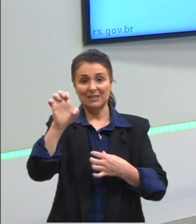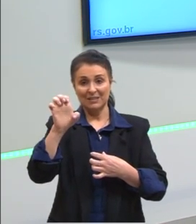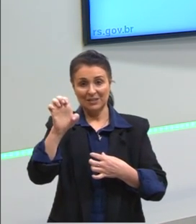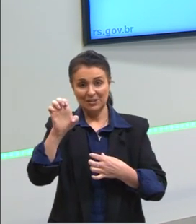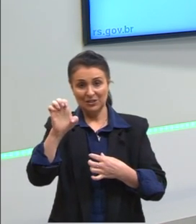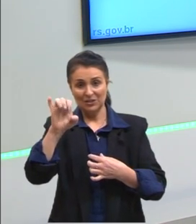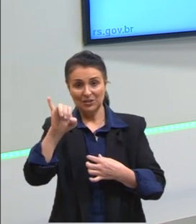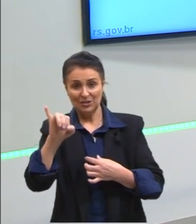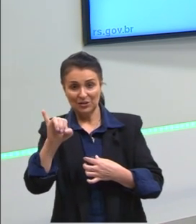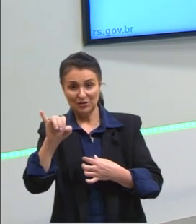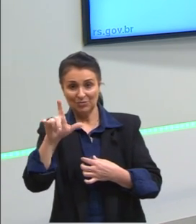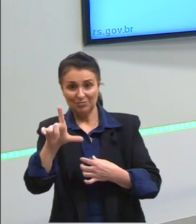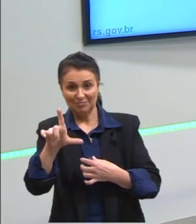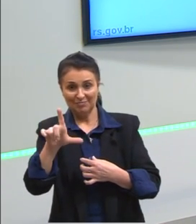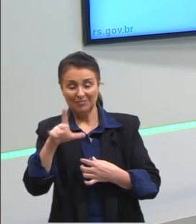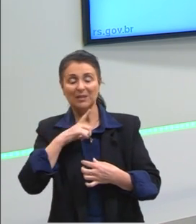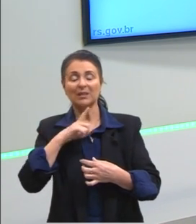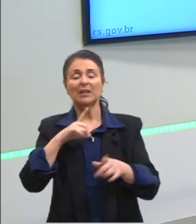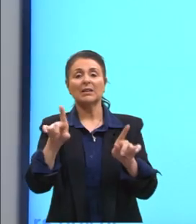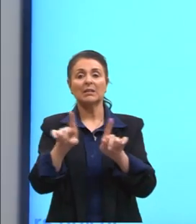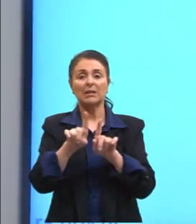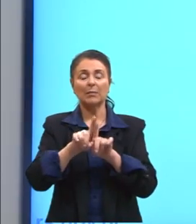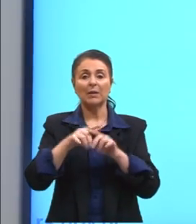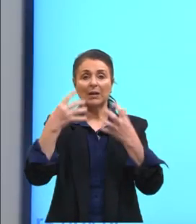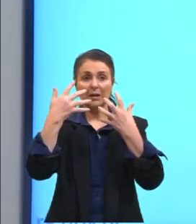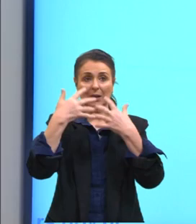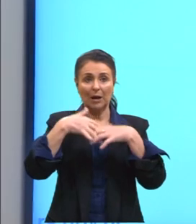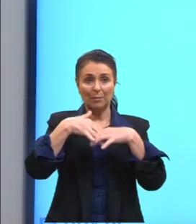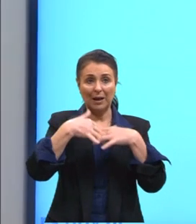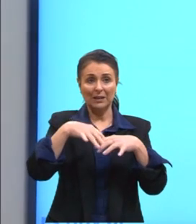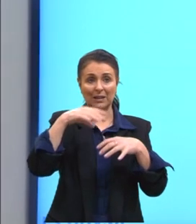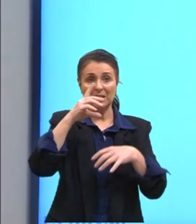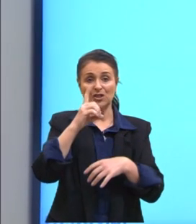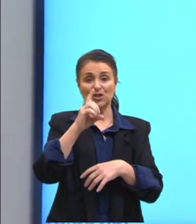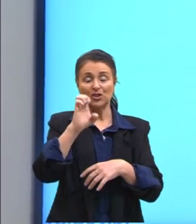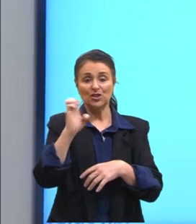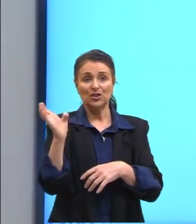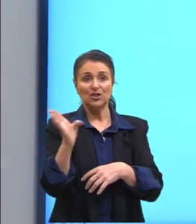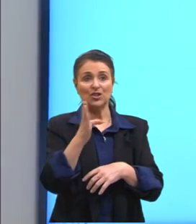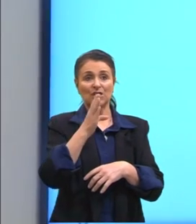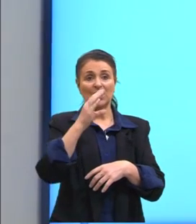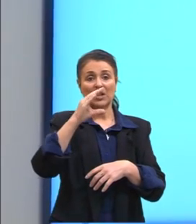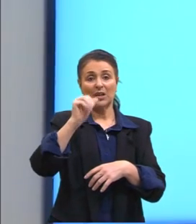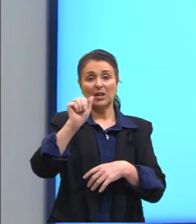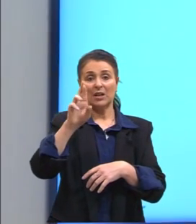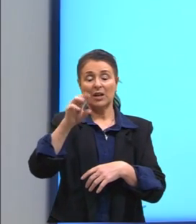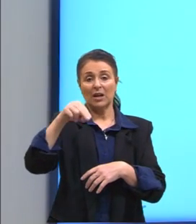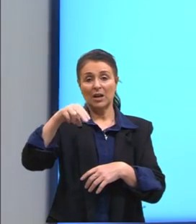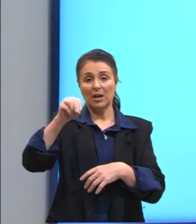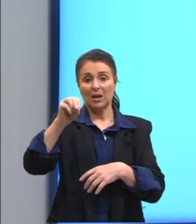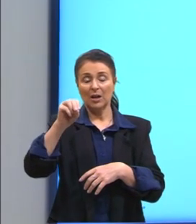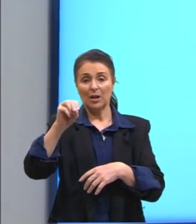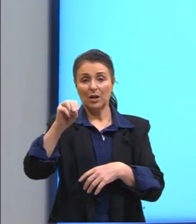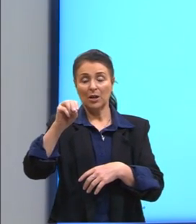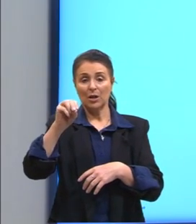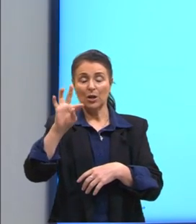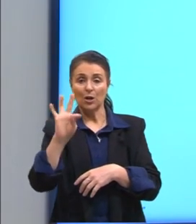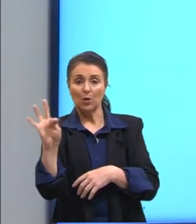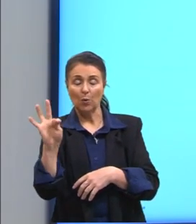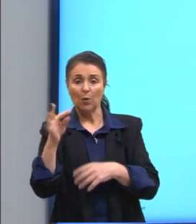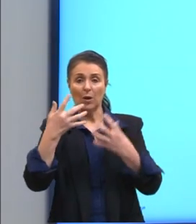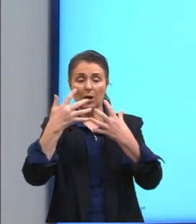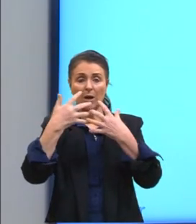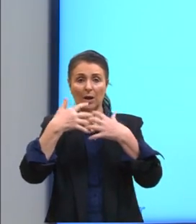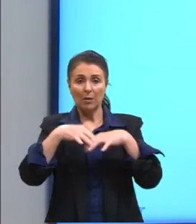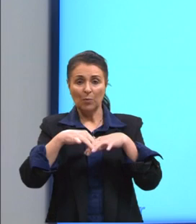Bom, a gente tem também a máquina de Carnot, né? O ciclo de Carnot, a gente pode chamar assim também. Que é a máquina que a gente chama